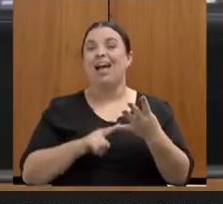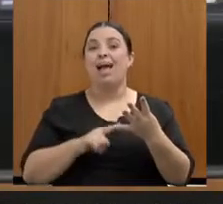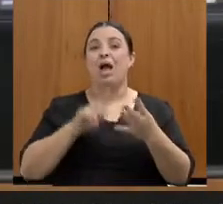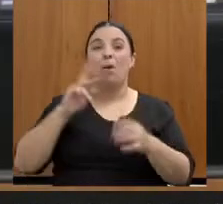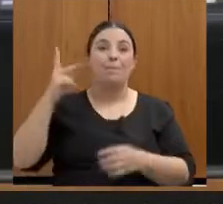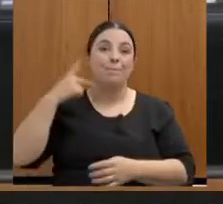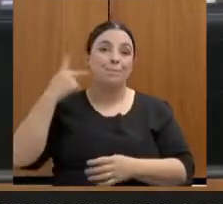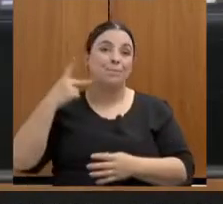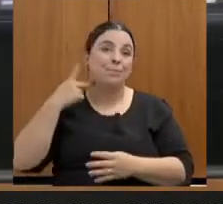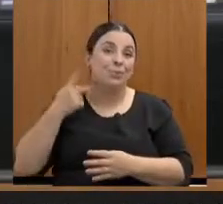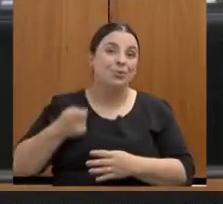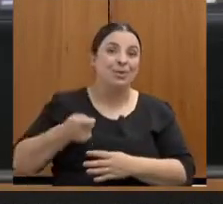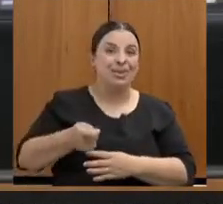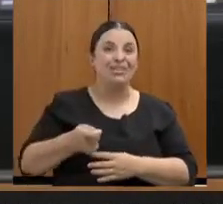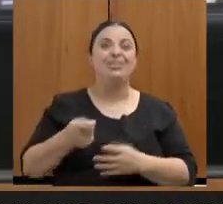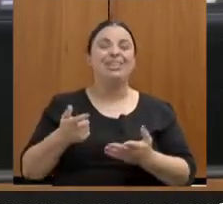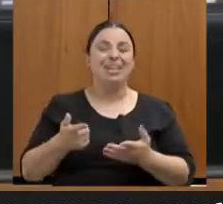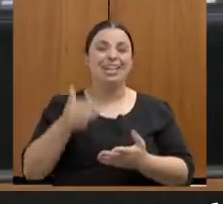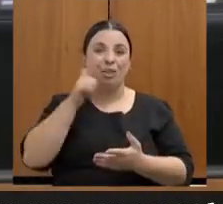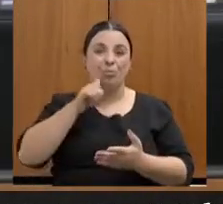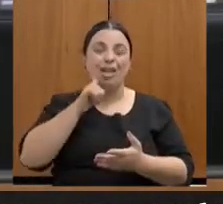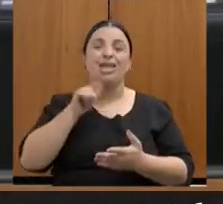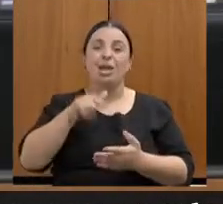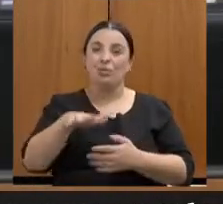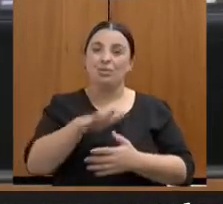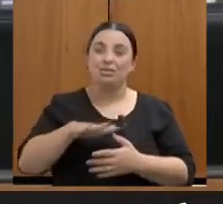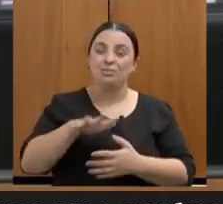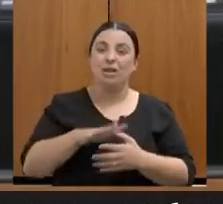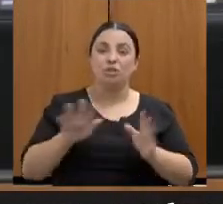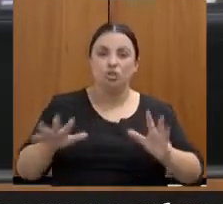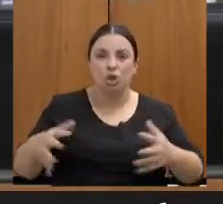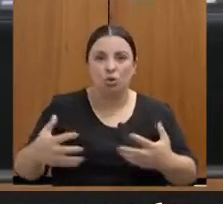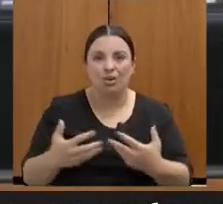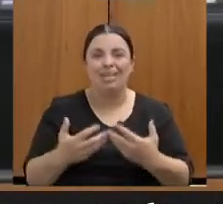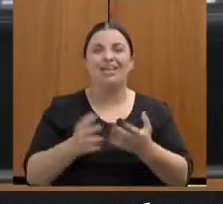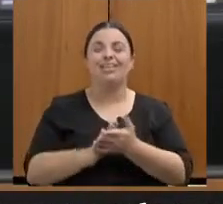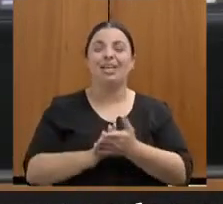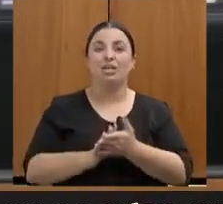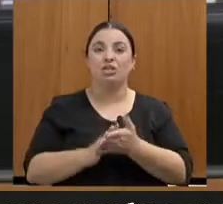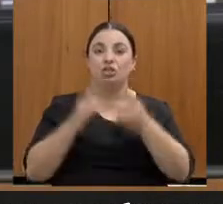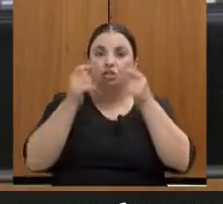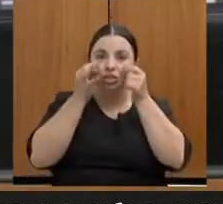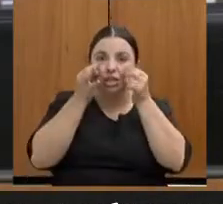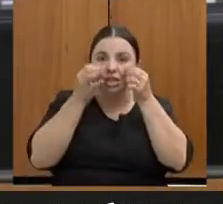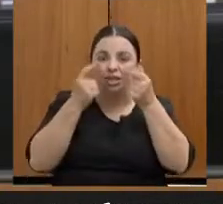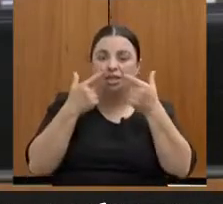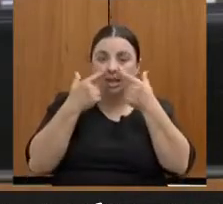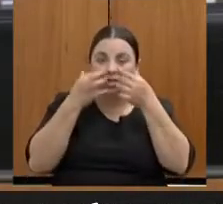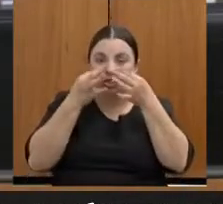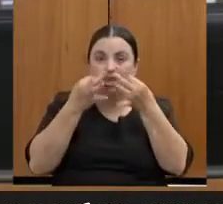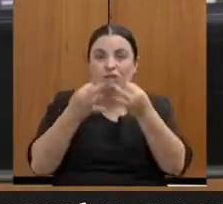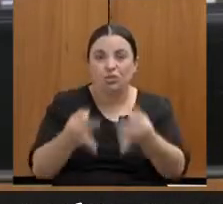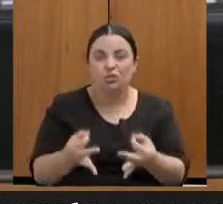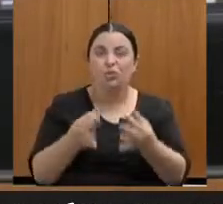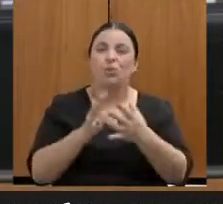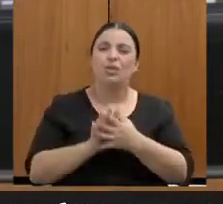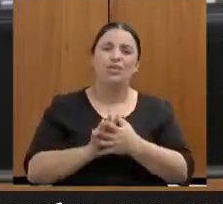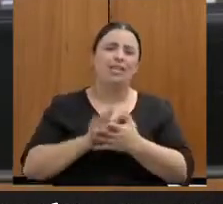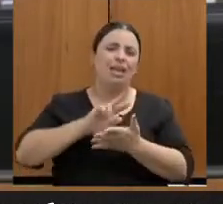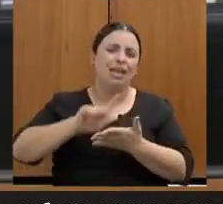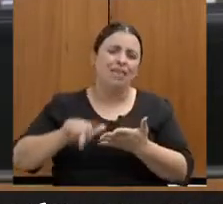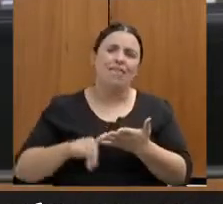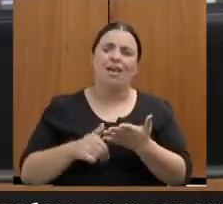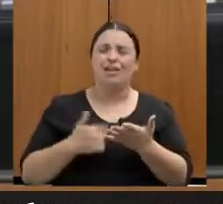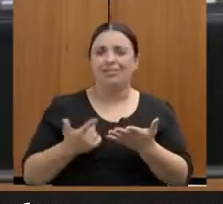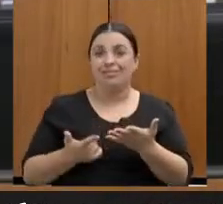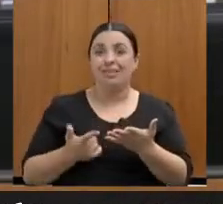acolhida e de escuta e de encaminhamento para as diversas necessidades. Fizemos no espaço da comissão um espaço